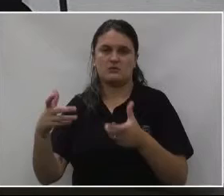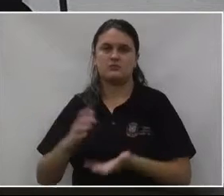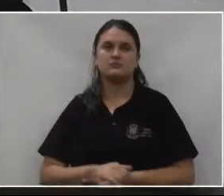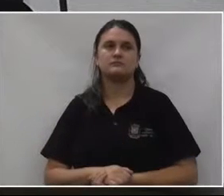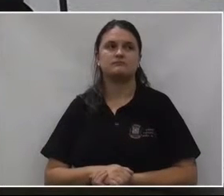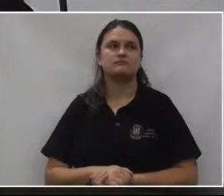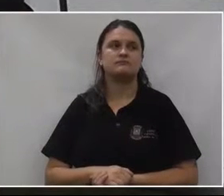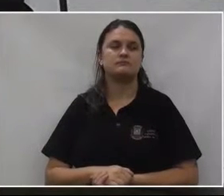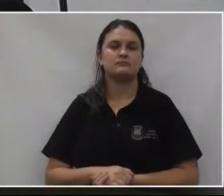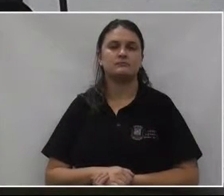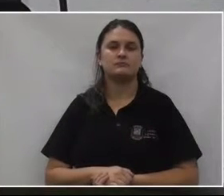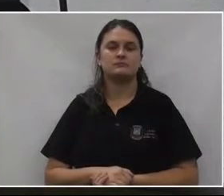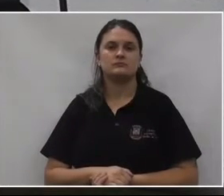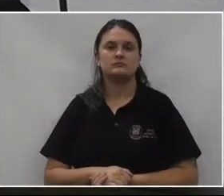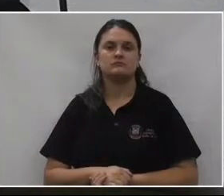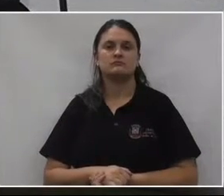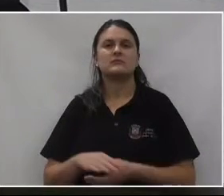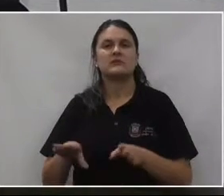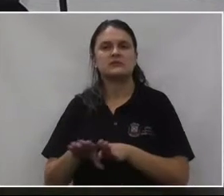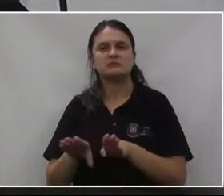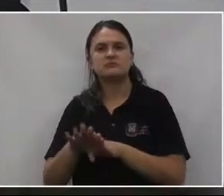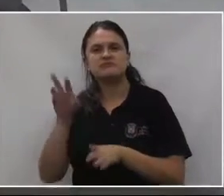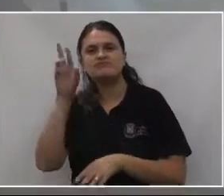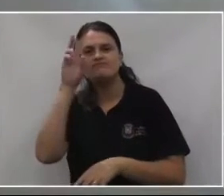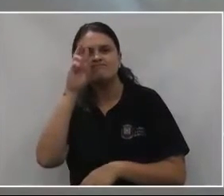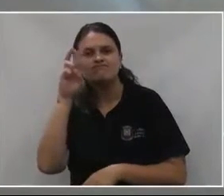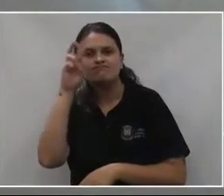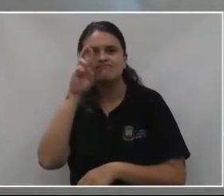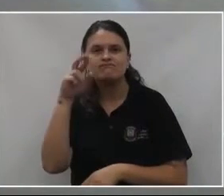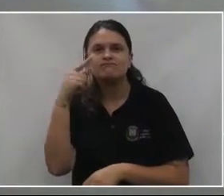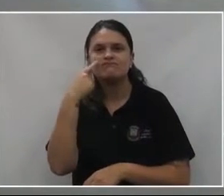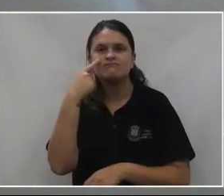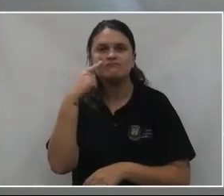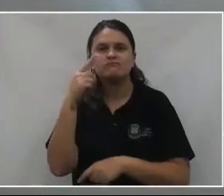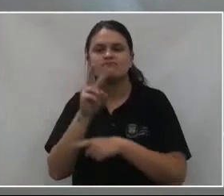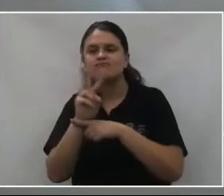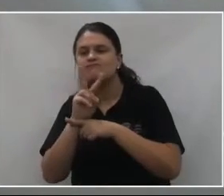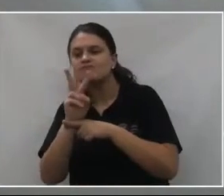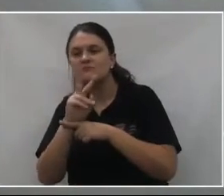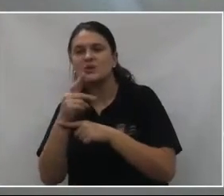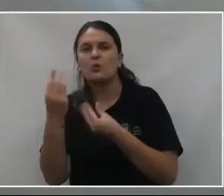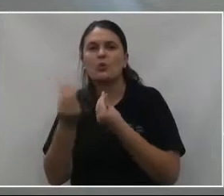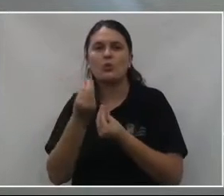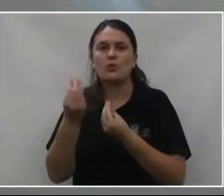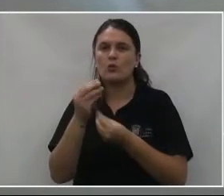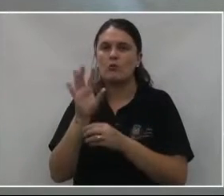Qual a situação? Também a vigilância, né? Porque não tem como permanecer desse jeito.